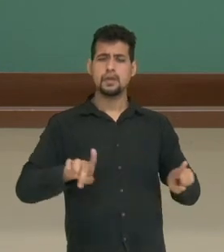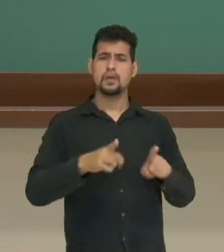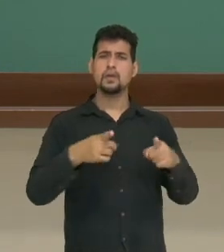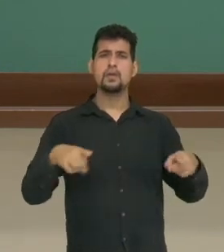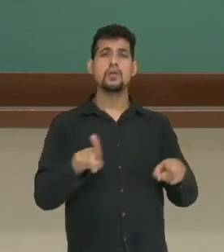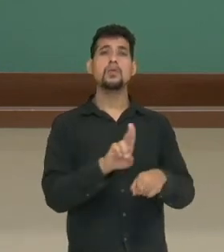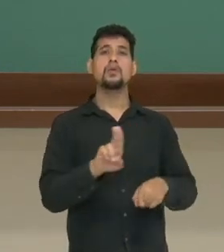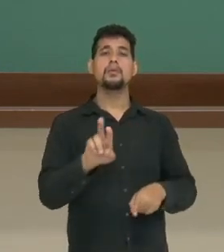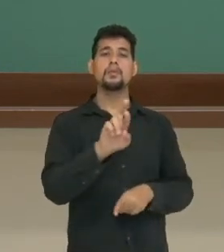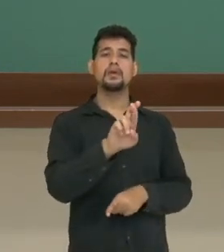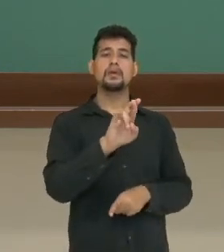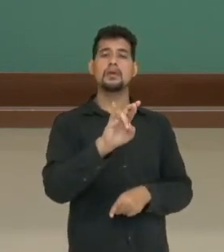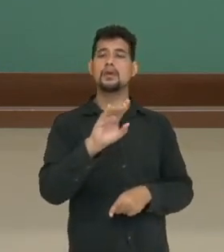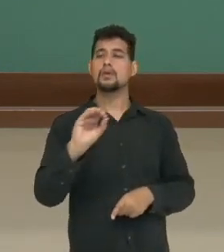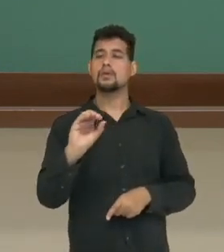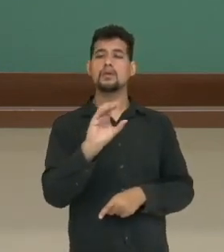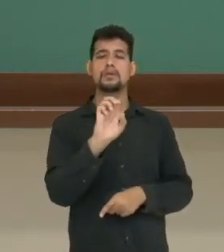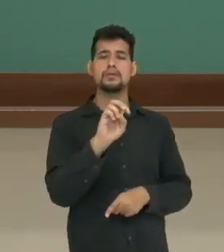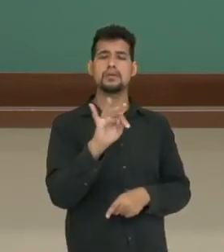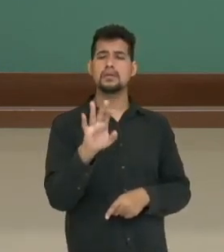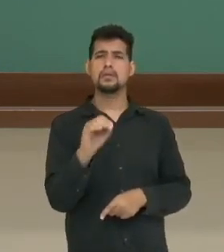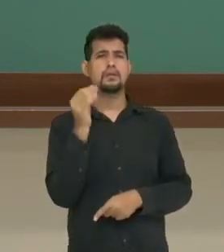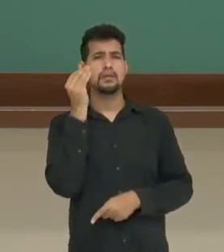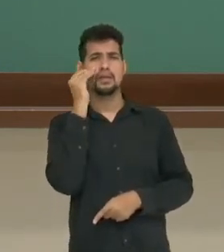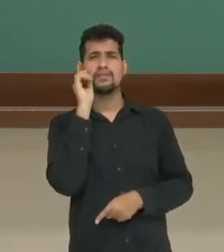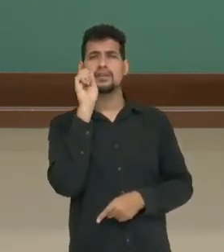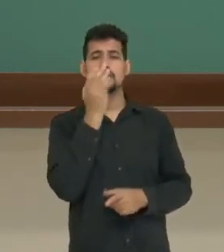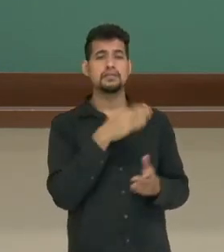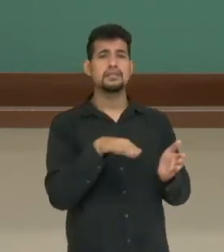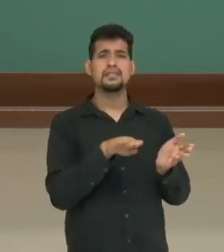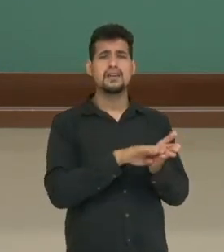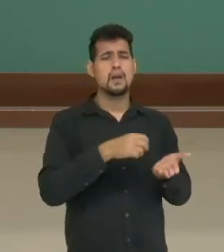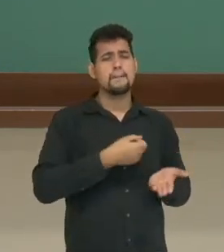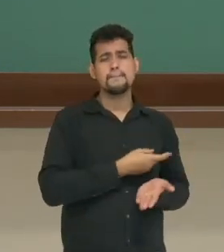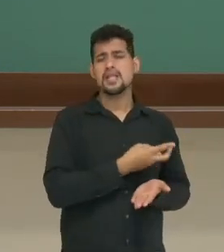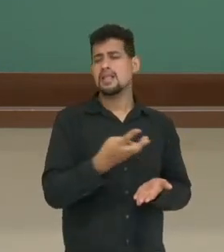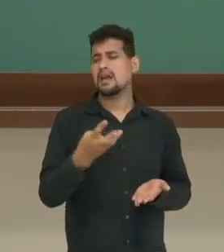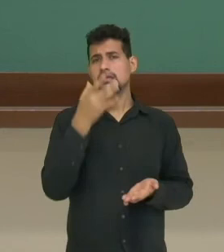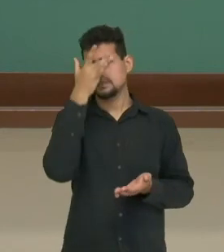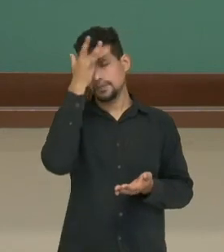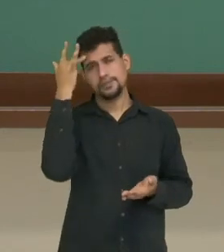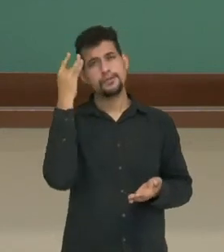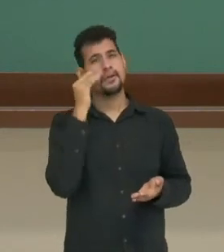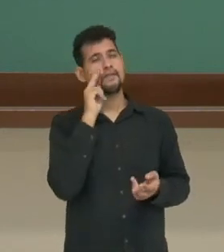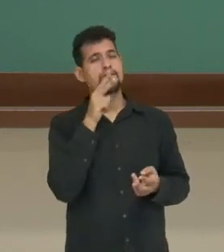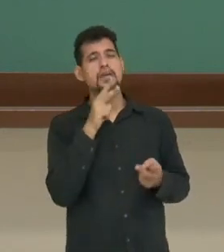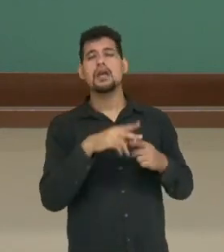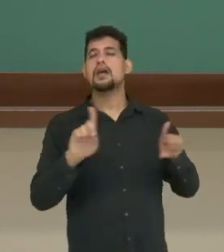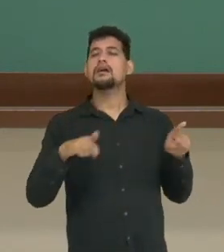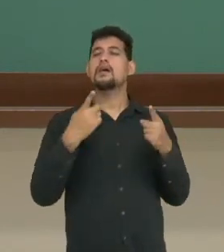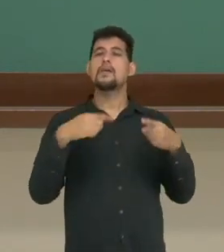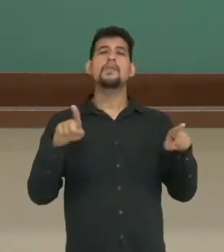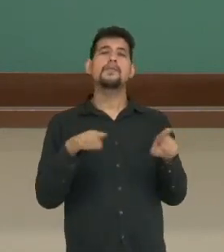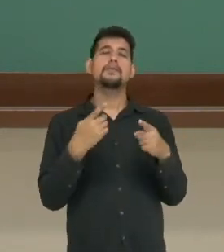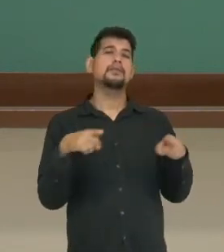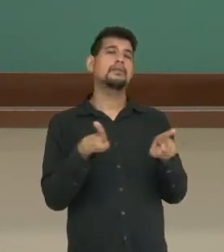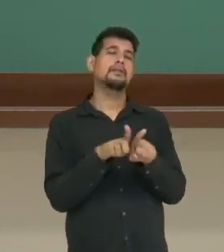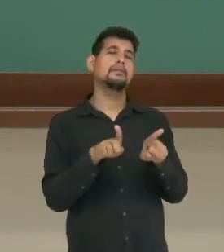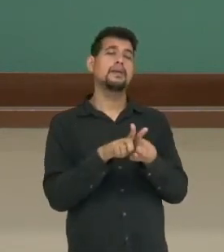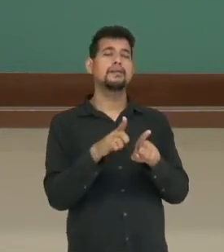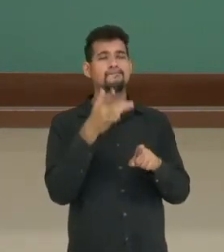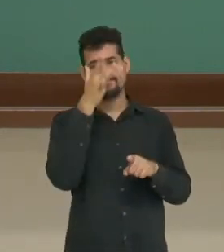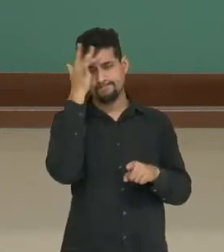Rio Centro, no Rio de Janeiro, onde a tentativa era de atingir milhares de pessoas que acompanhavam os shows de música lá. O atentado que foi